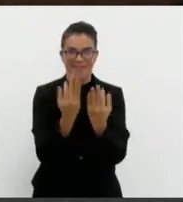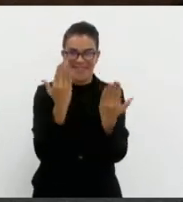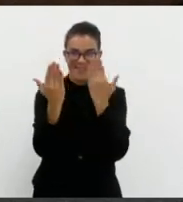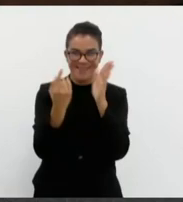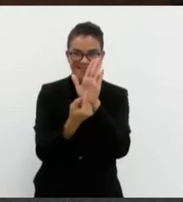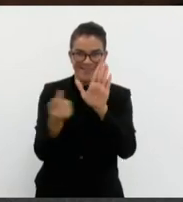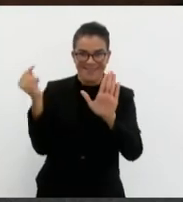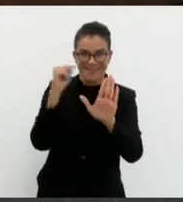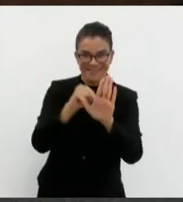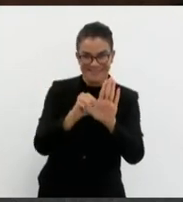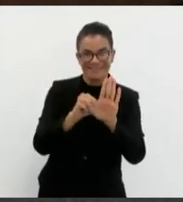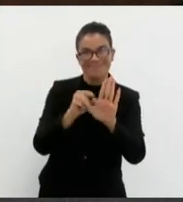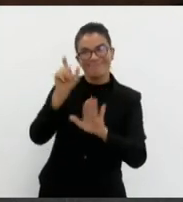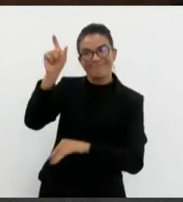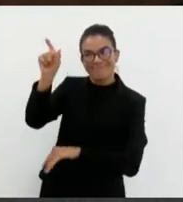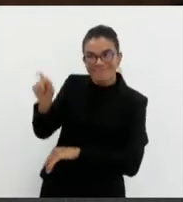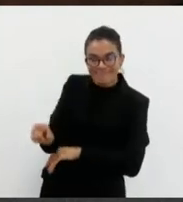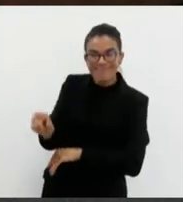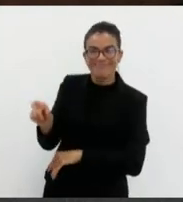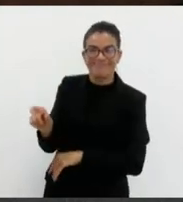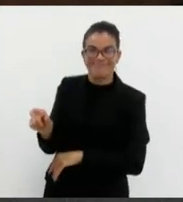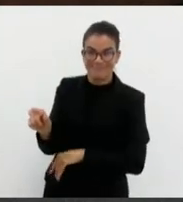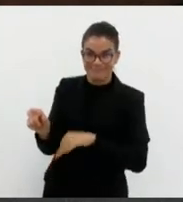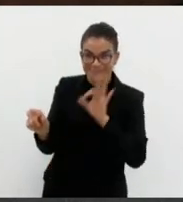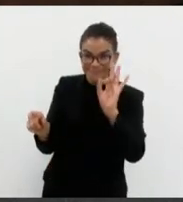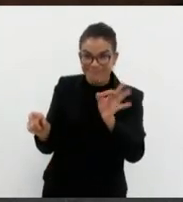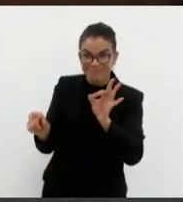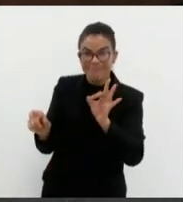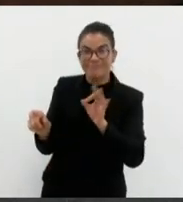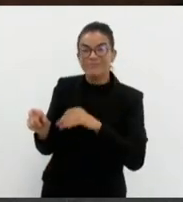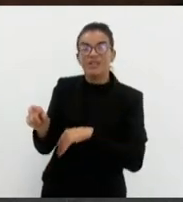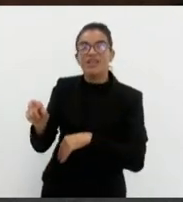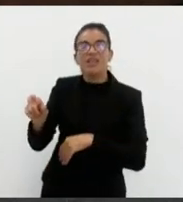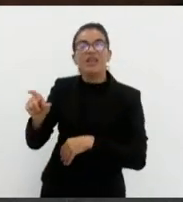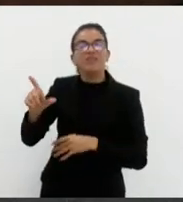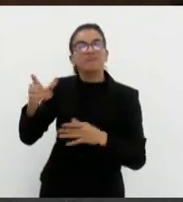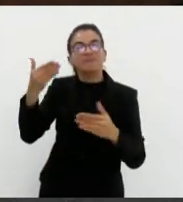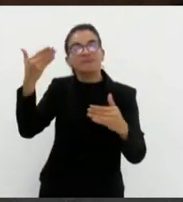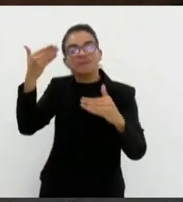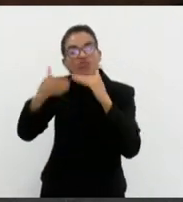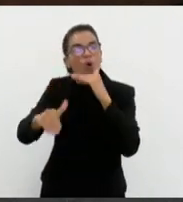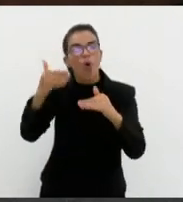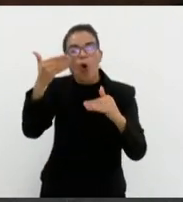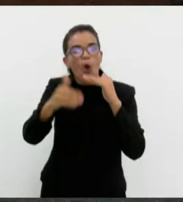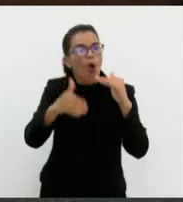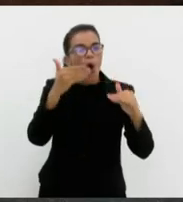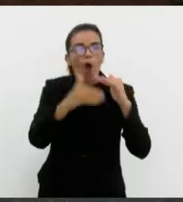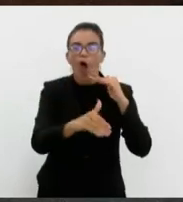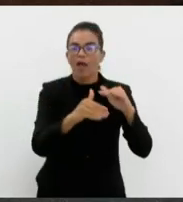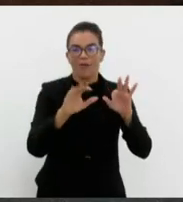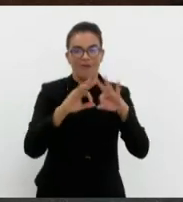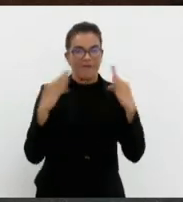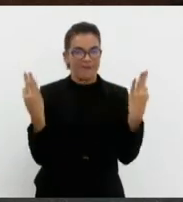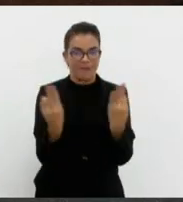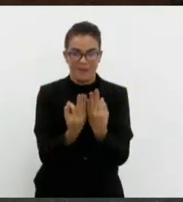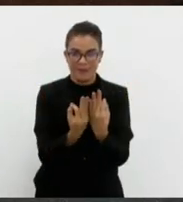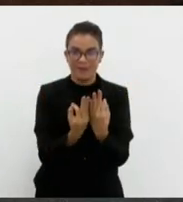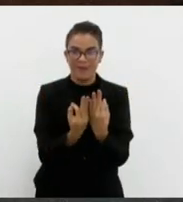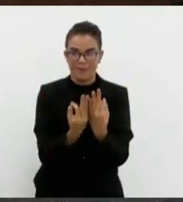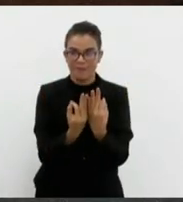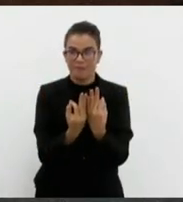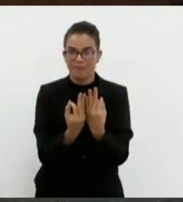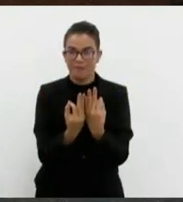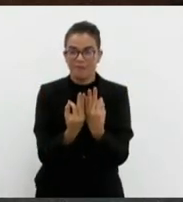alguém que não comunga com os parentes. Aí